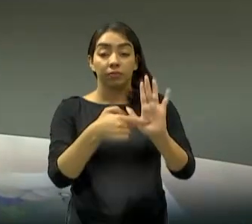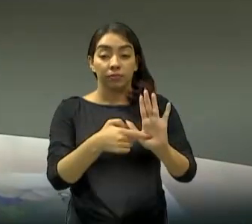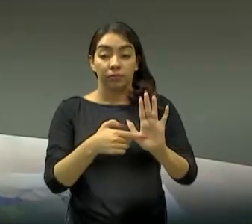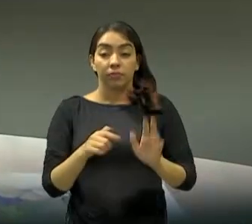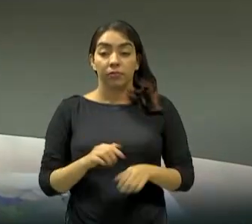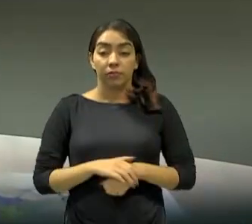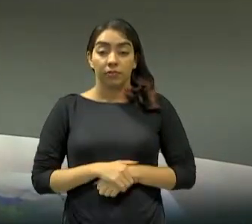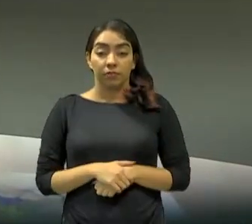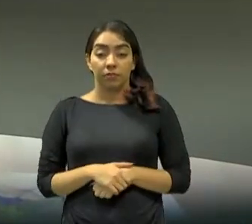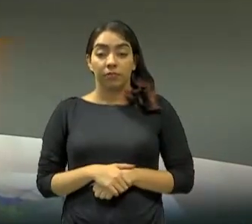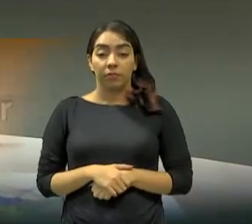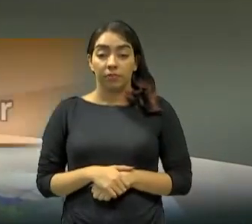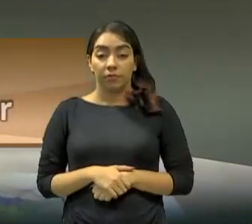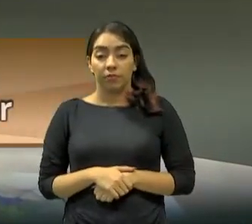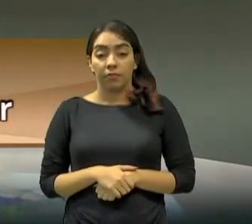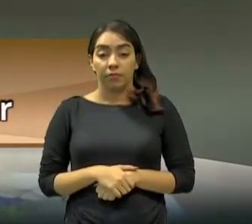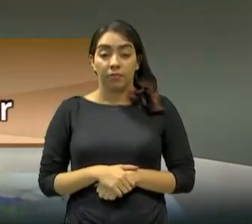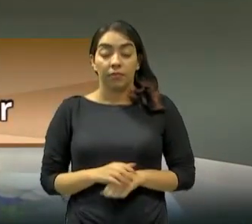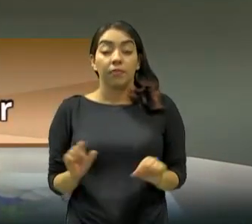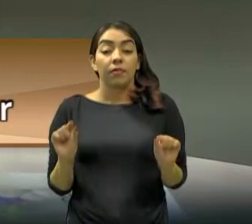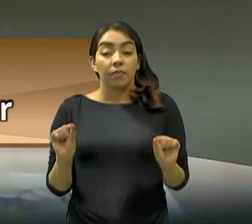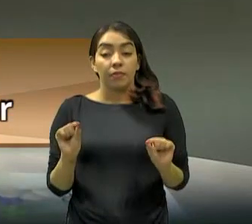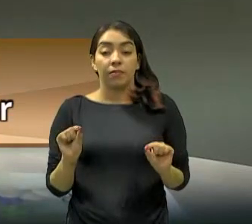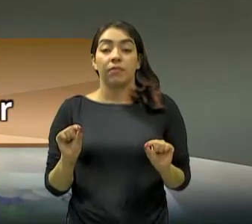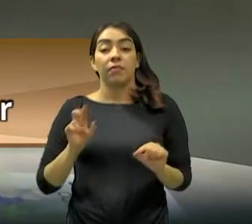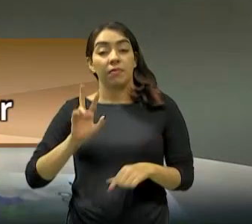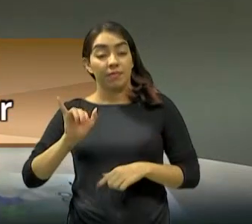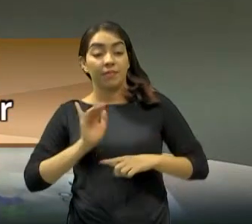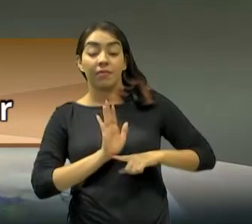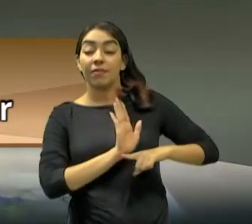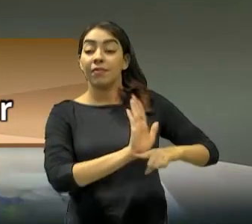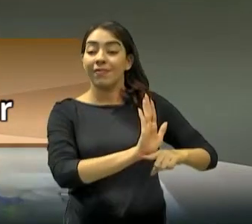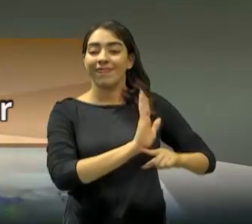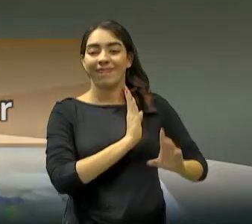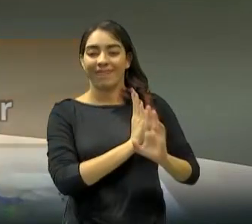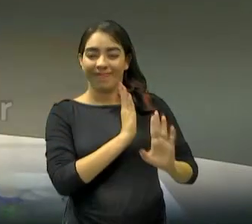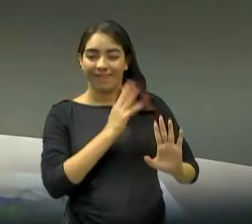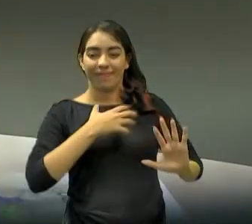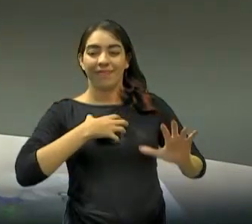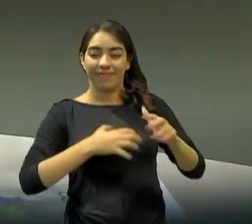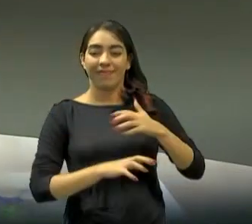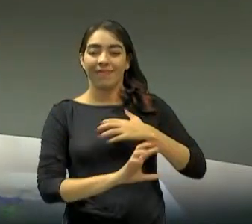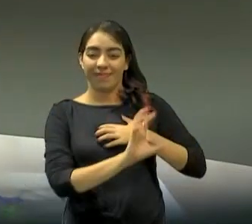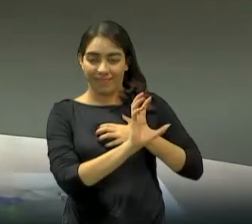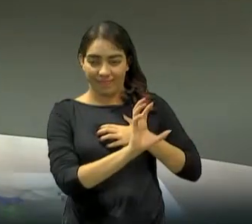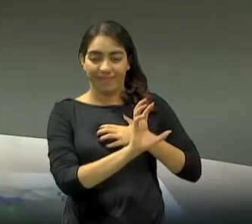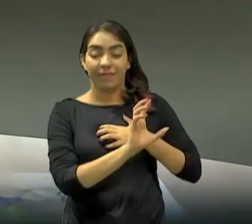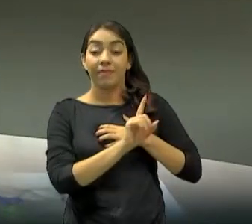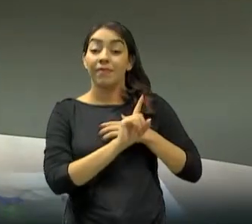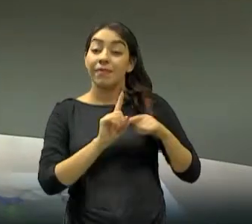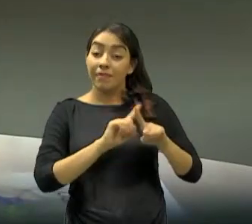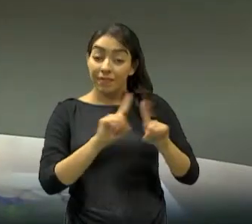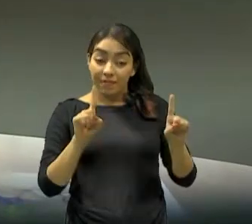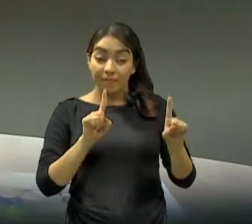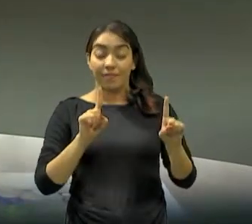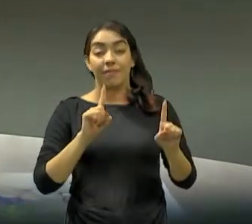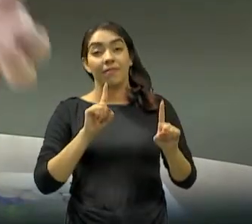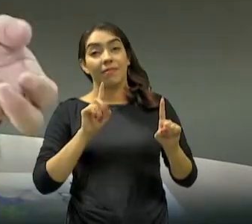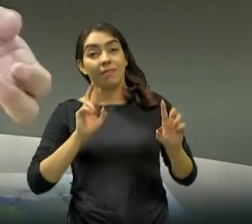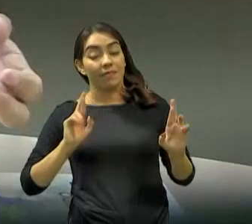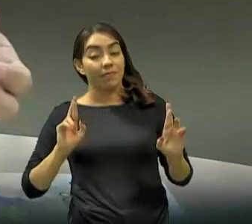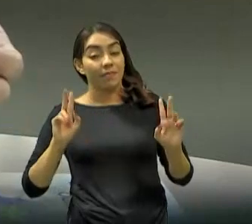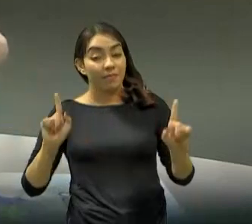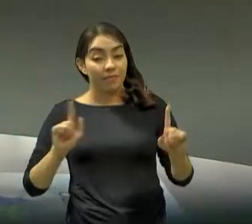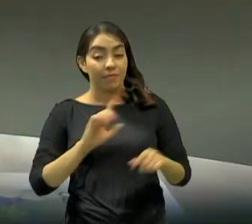esse ponto-chave, que para cooperar eu coopero por empatia e eu colaboro, eu colaboro dentro da minha missão. Aí a diferença, eu